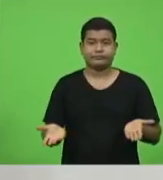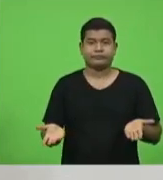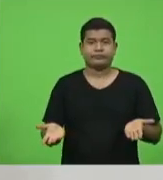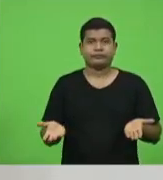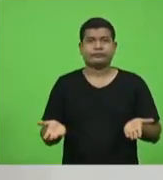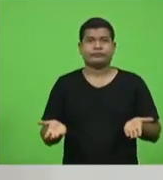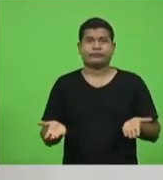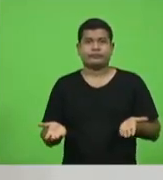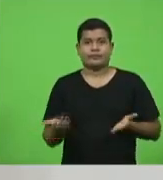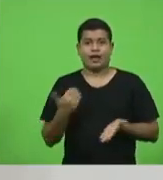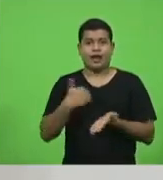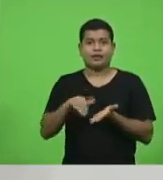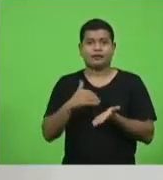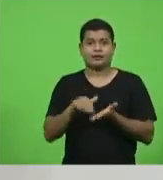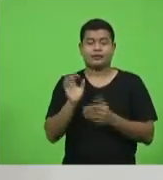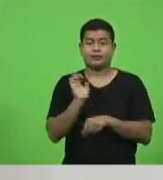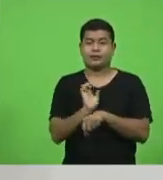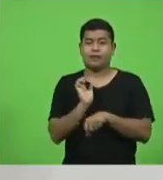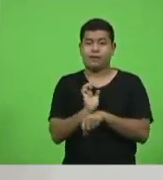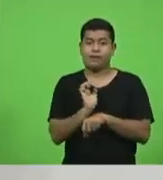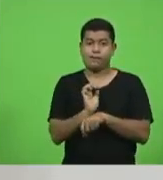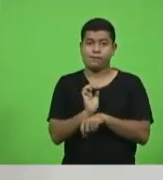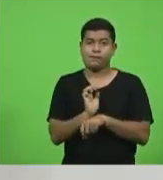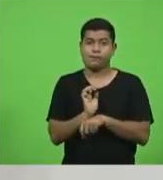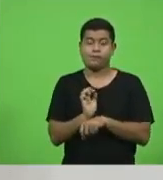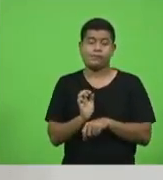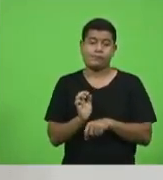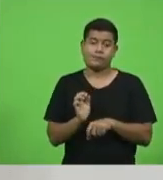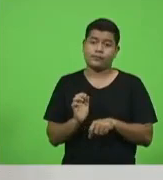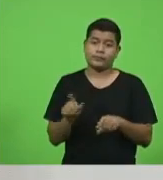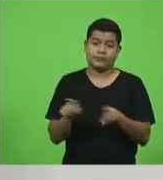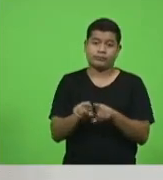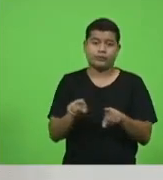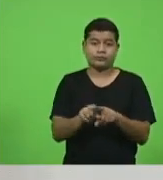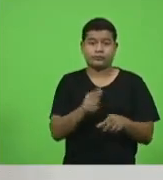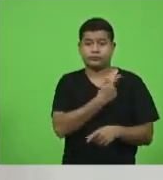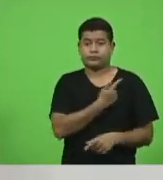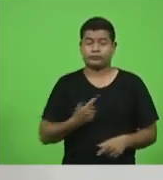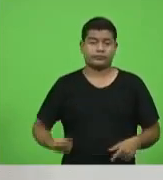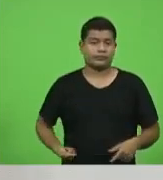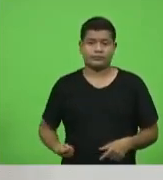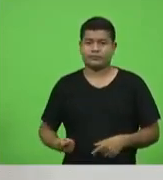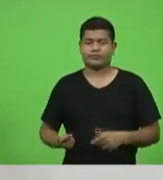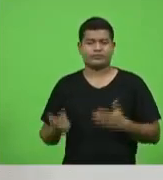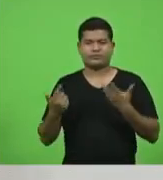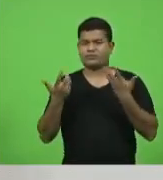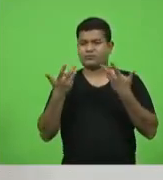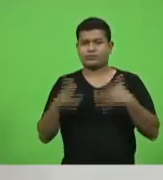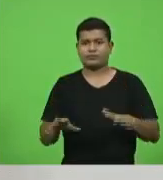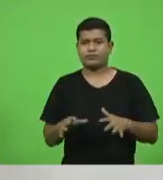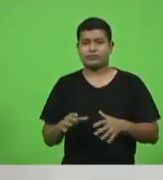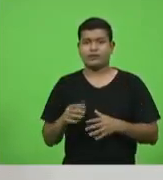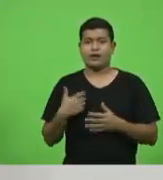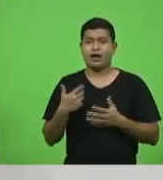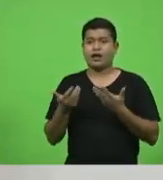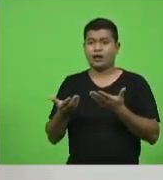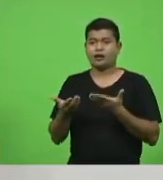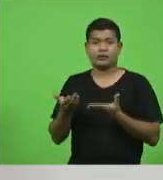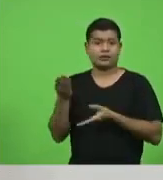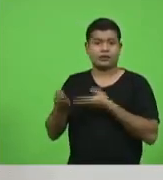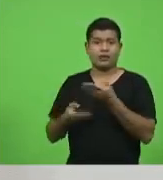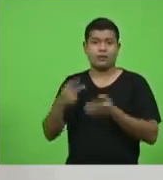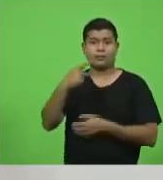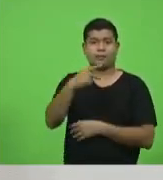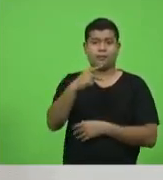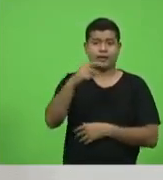a secretaria estadual de saúde e o próprio governo preferiu privilegiar o PNI o plano nacional